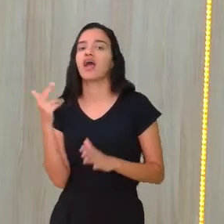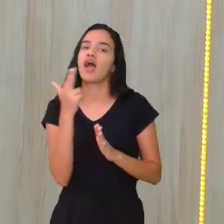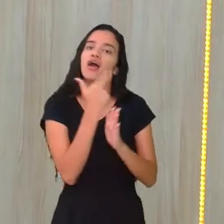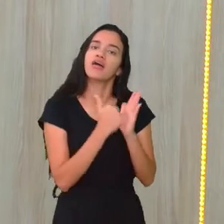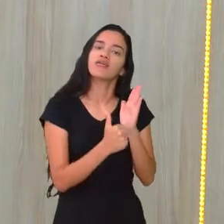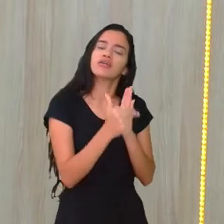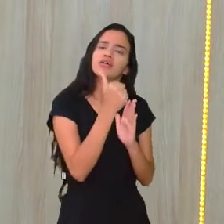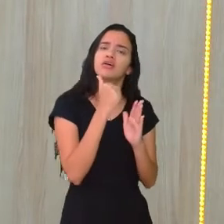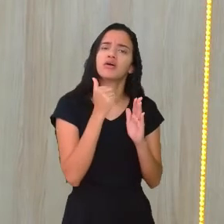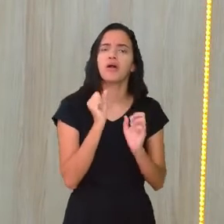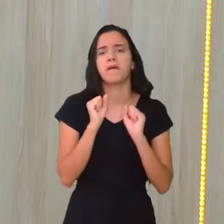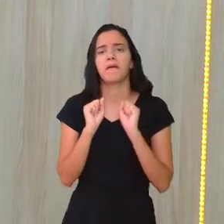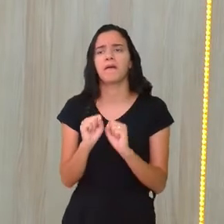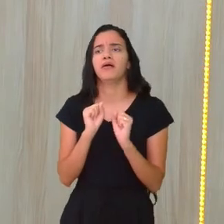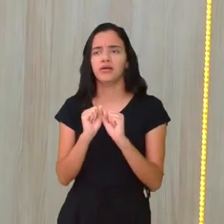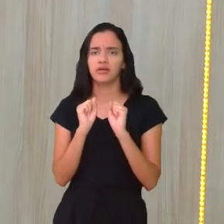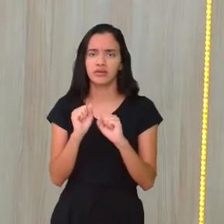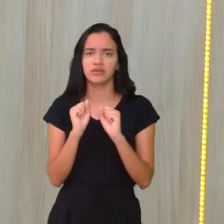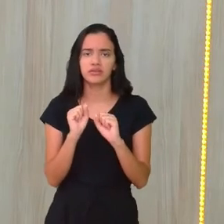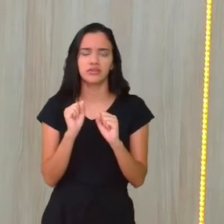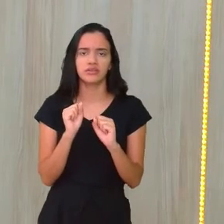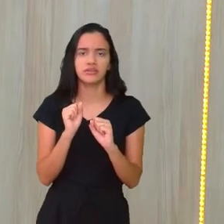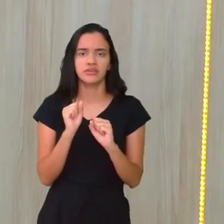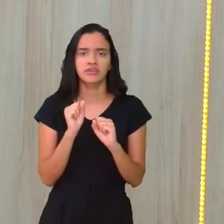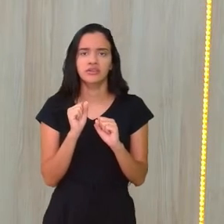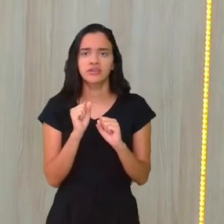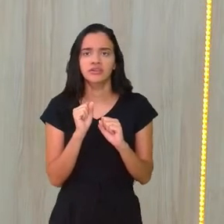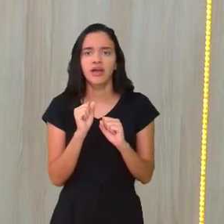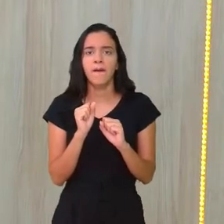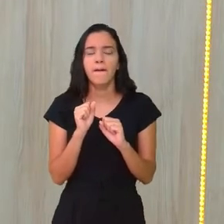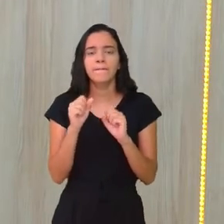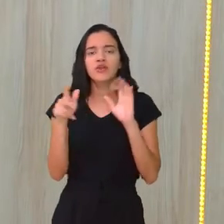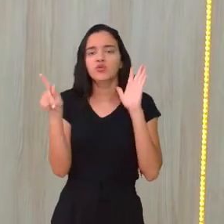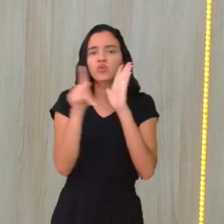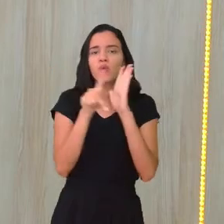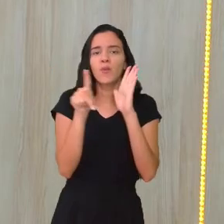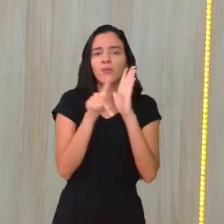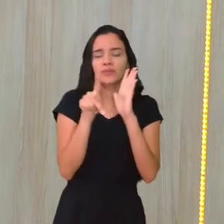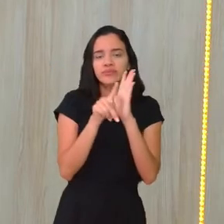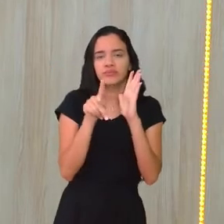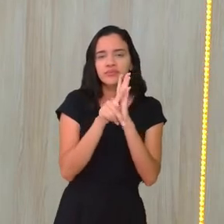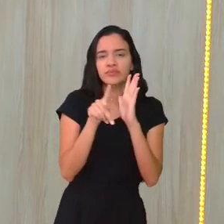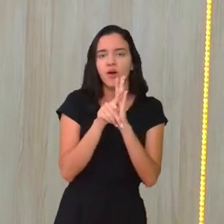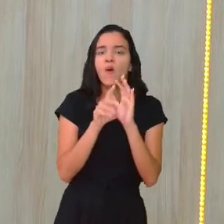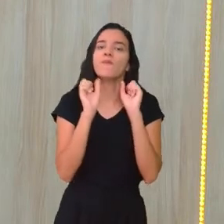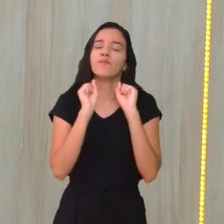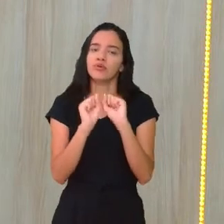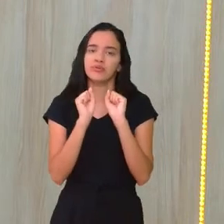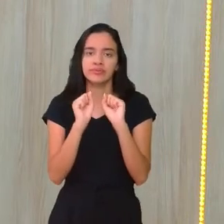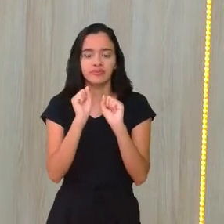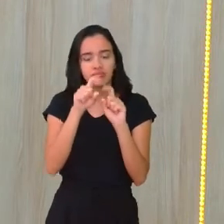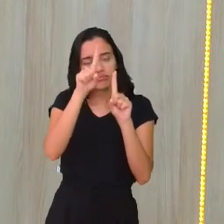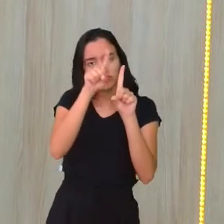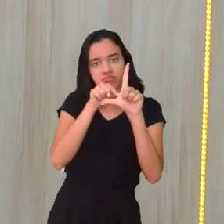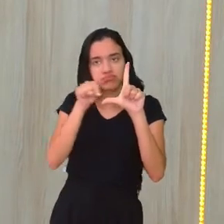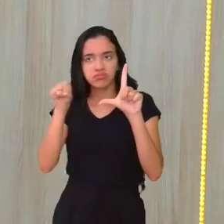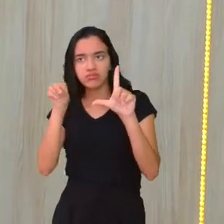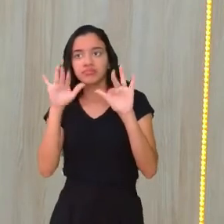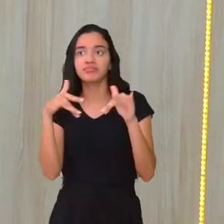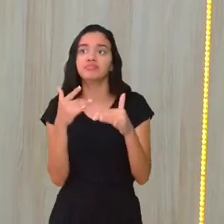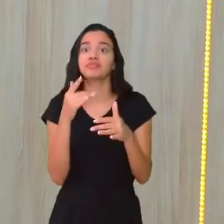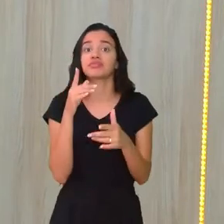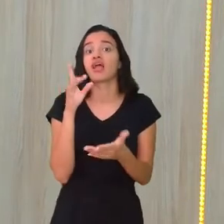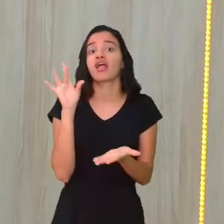Professor, eu posso colocar a figura no próprio eixo de simetria? Pode, gente. E, na verdade,